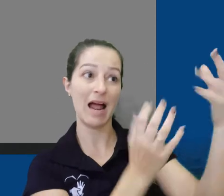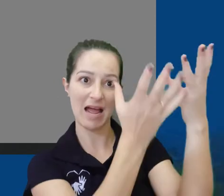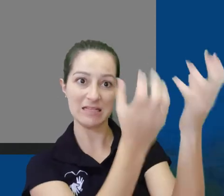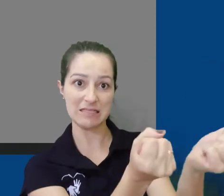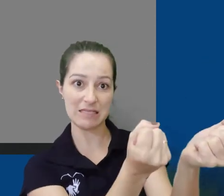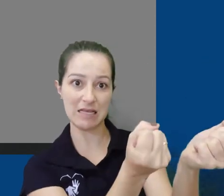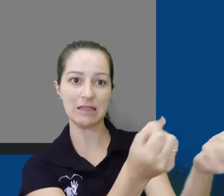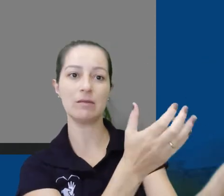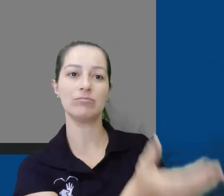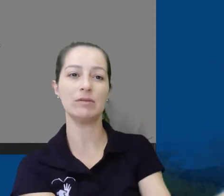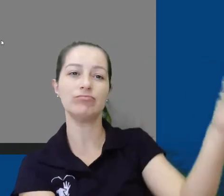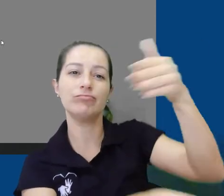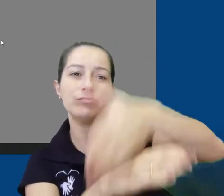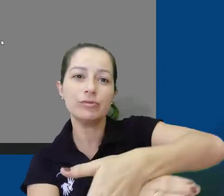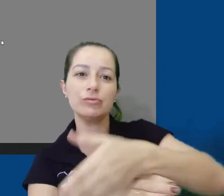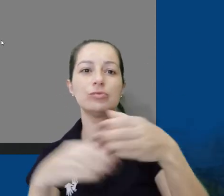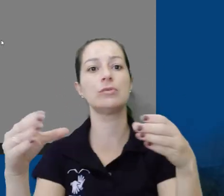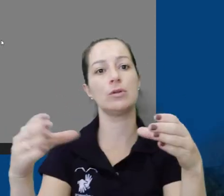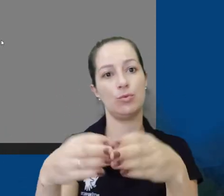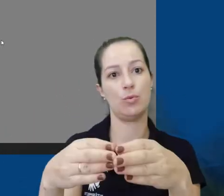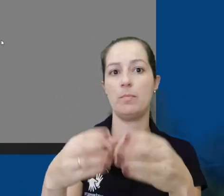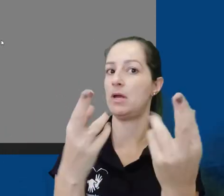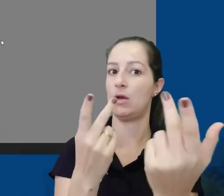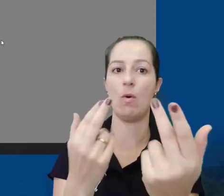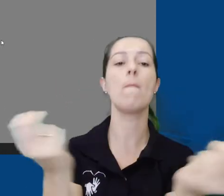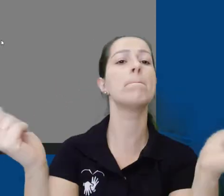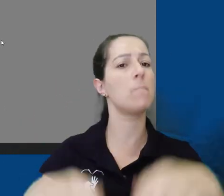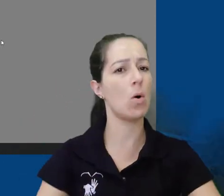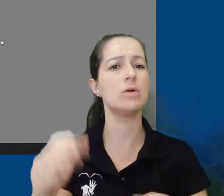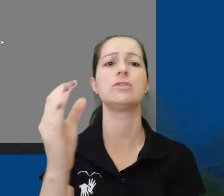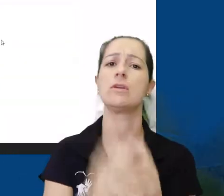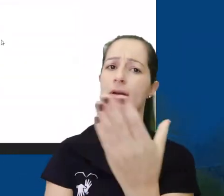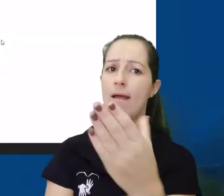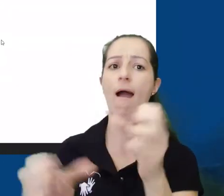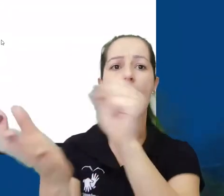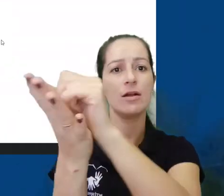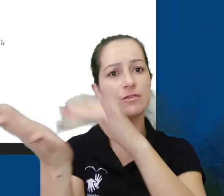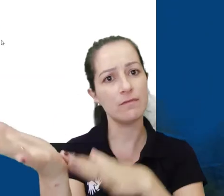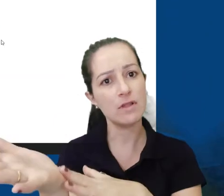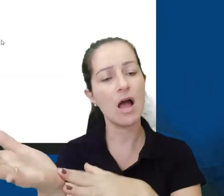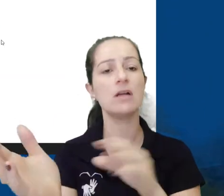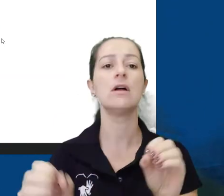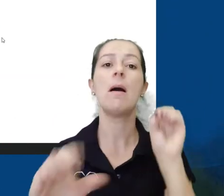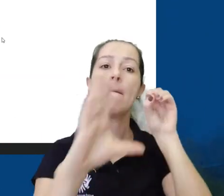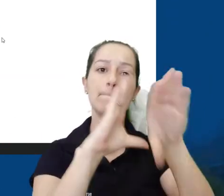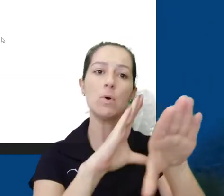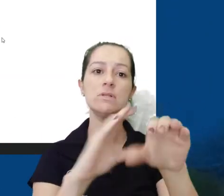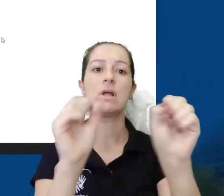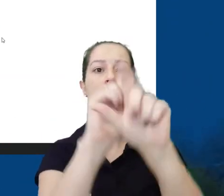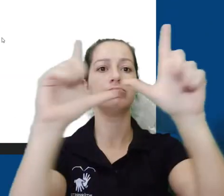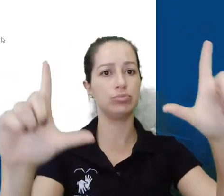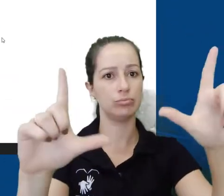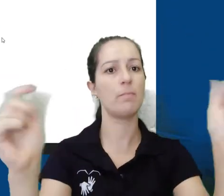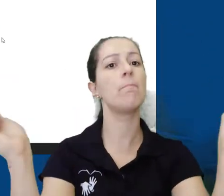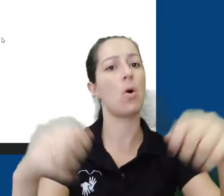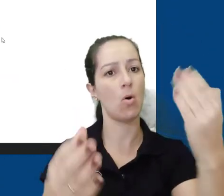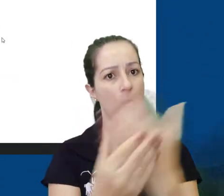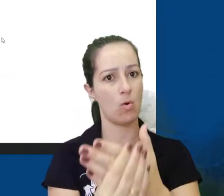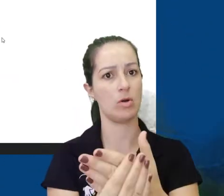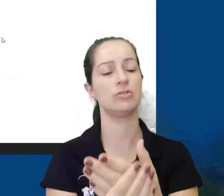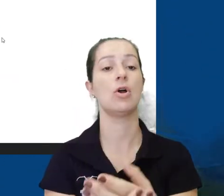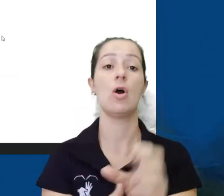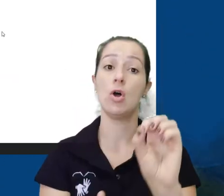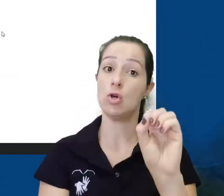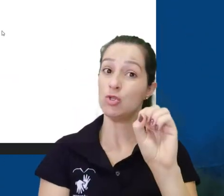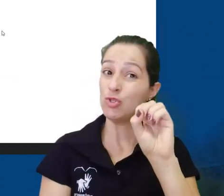O professor convidado tem os mesmos privilégios na turma. Ele pode criar atividades, postar no mural e atribuir notas. Ele